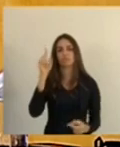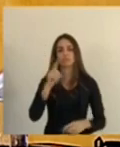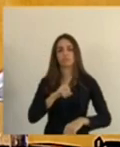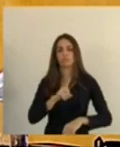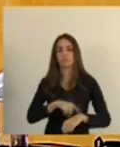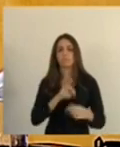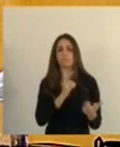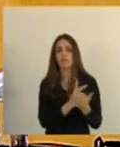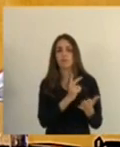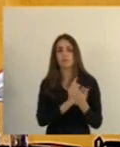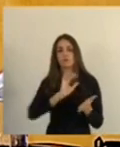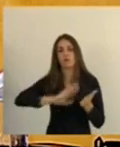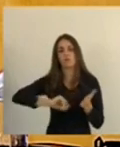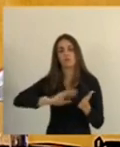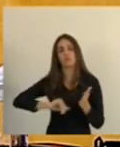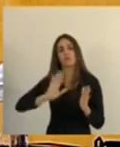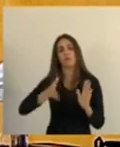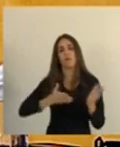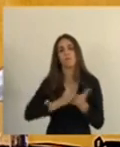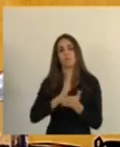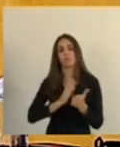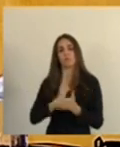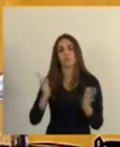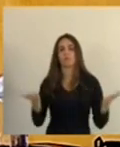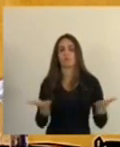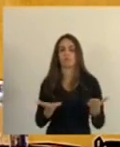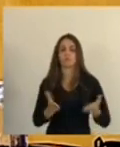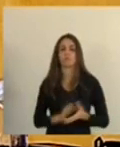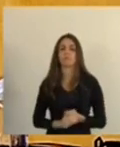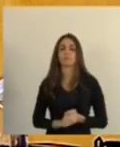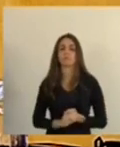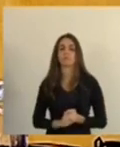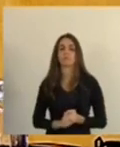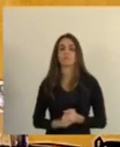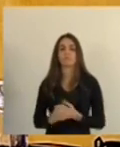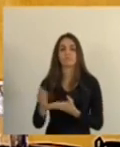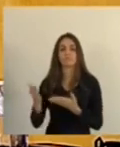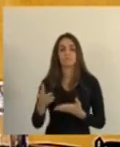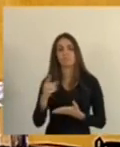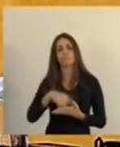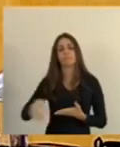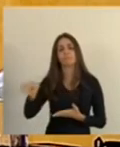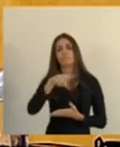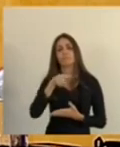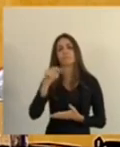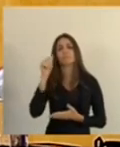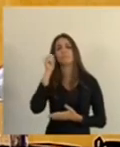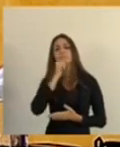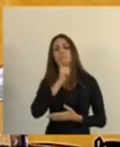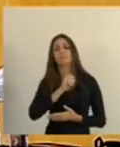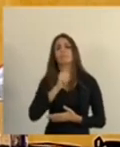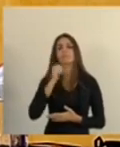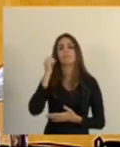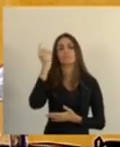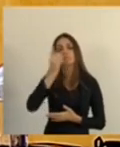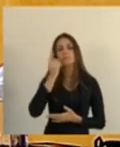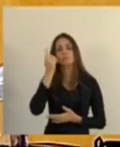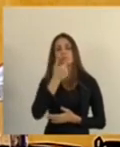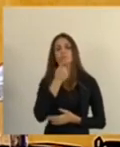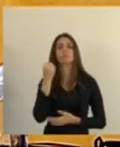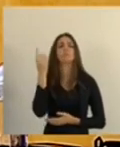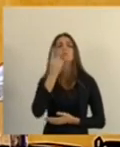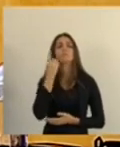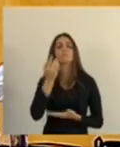a mesma exceto as matérias votadas na sessão de hoje e convido as senhoras deputados deputadas e os